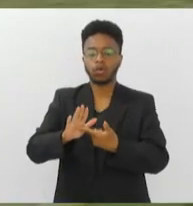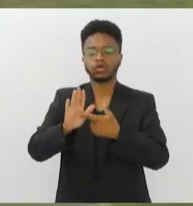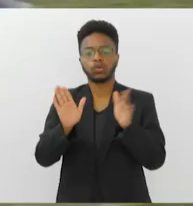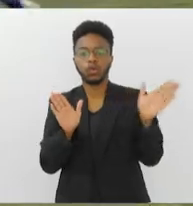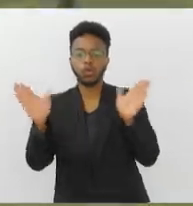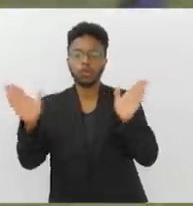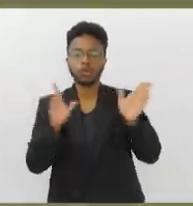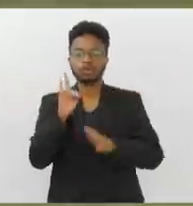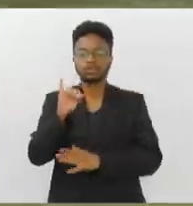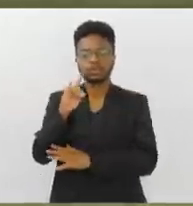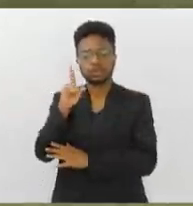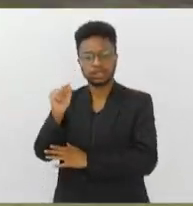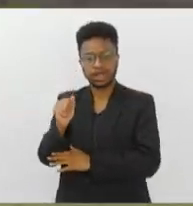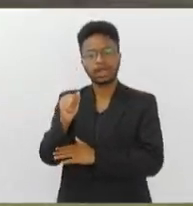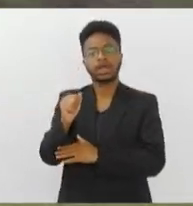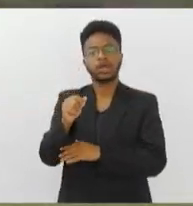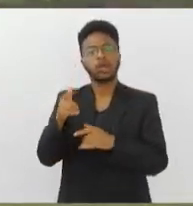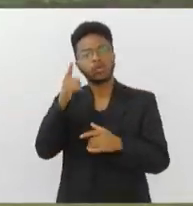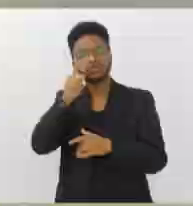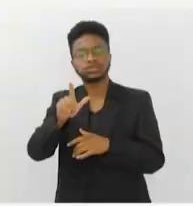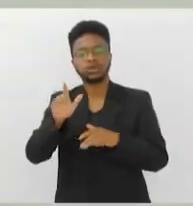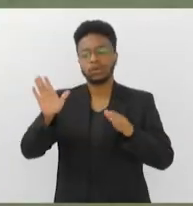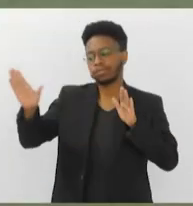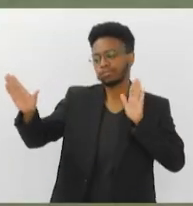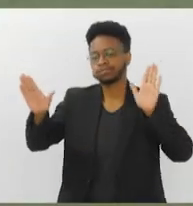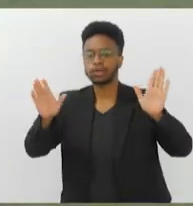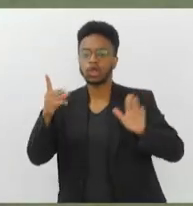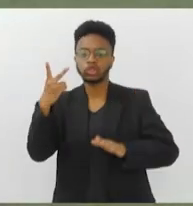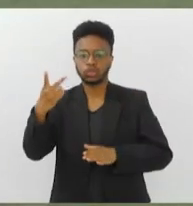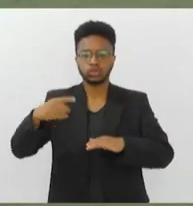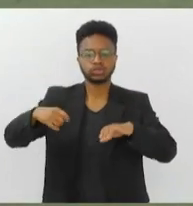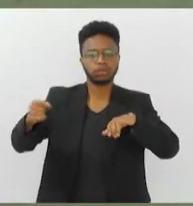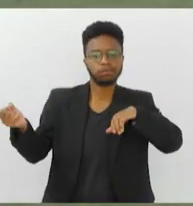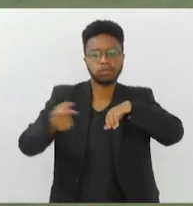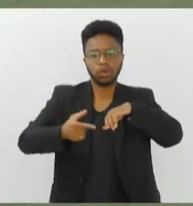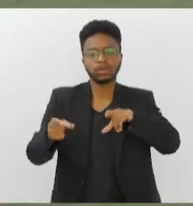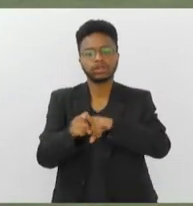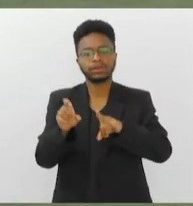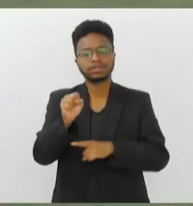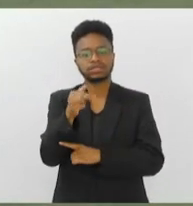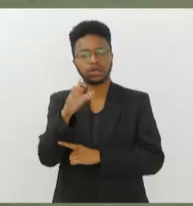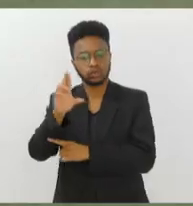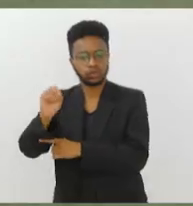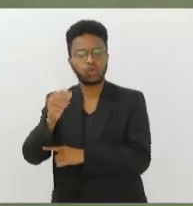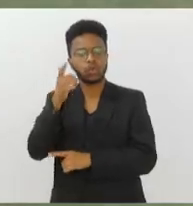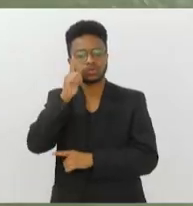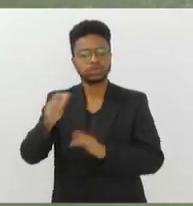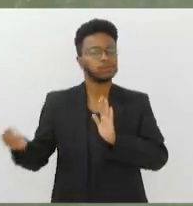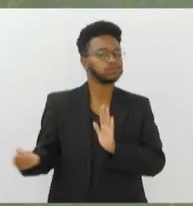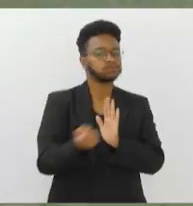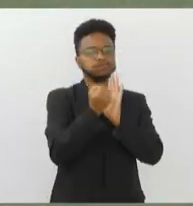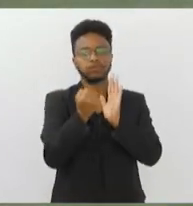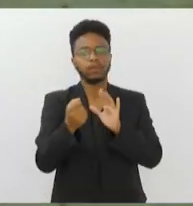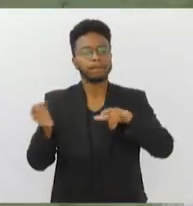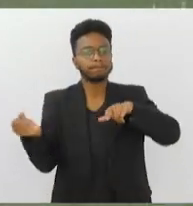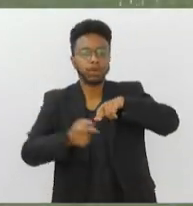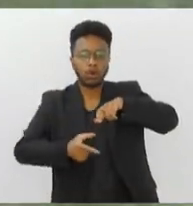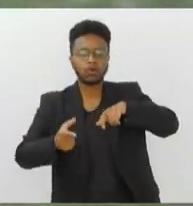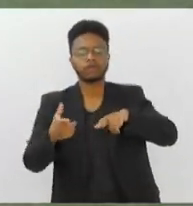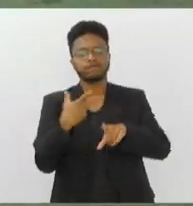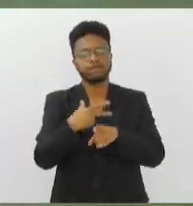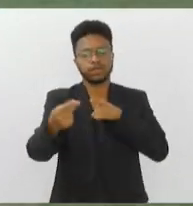pegou duas penalidades, e para o já experiente Sandro Silva, que marcou o gol, que deu o título à equipe do Tsunami.